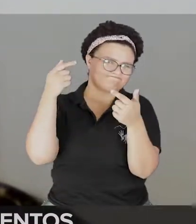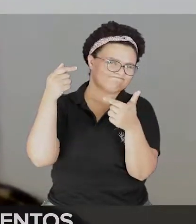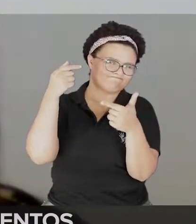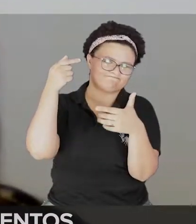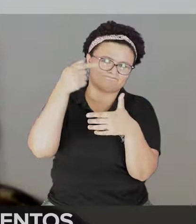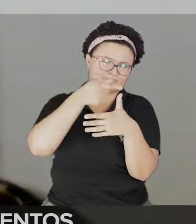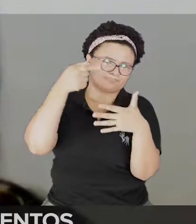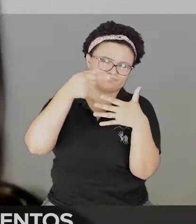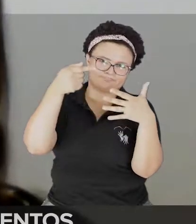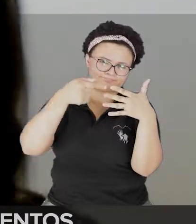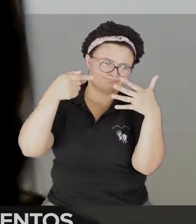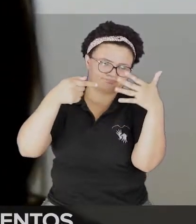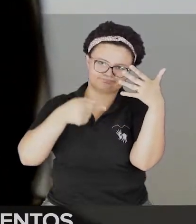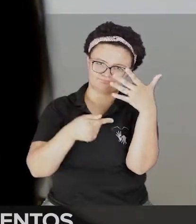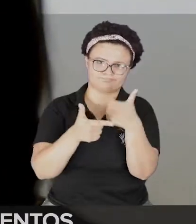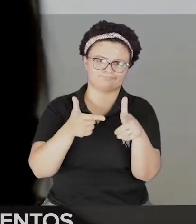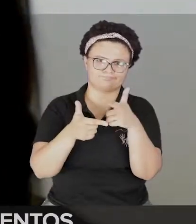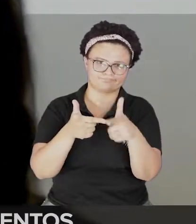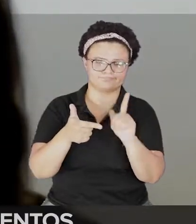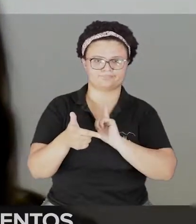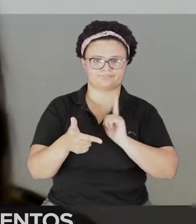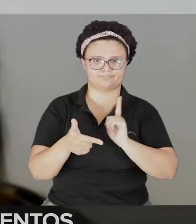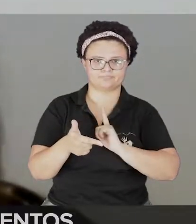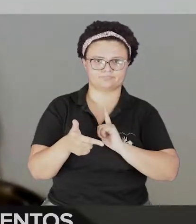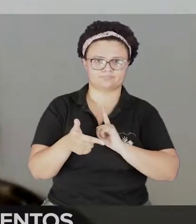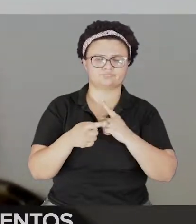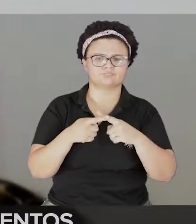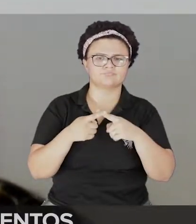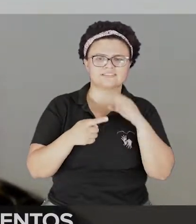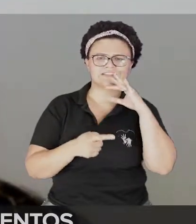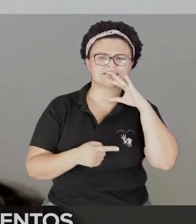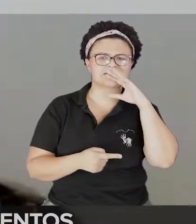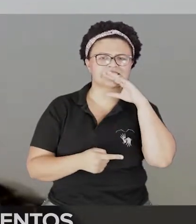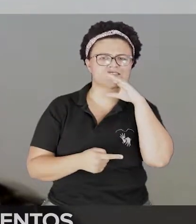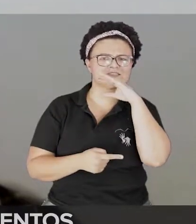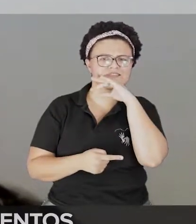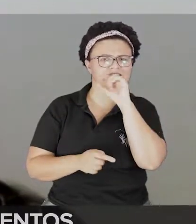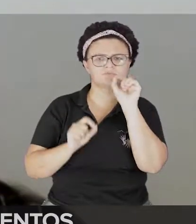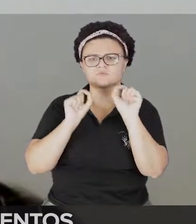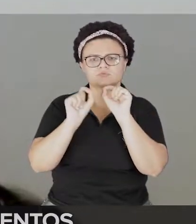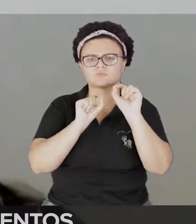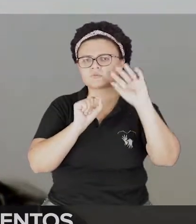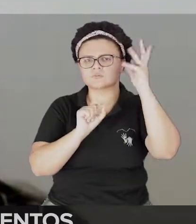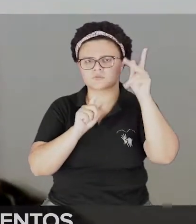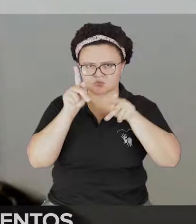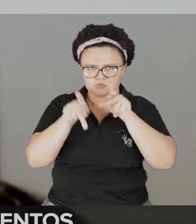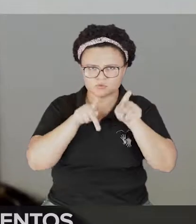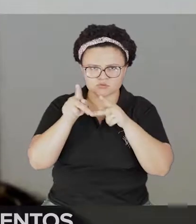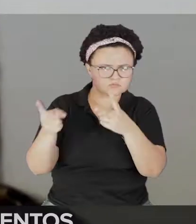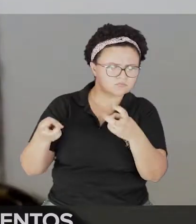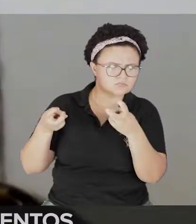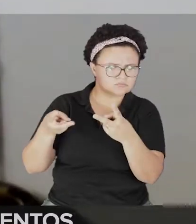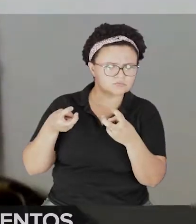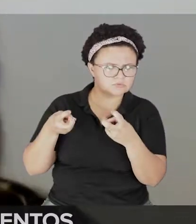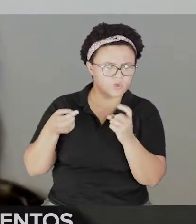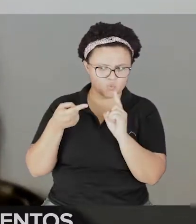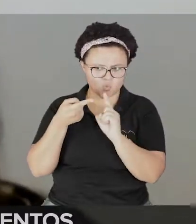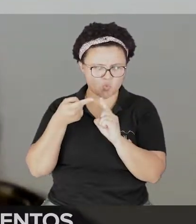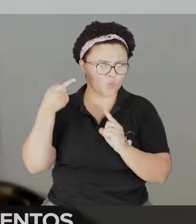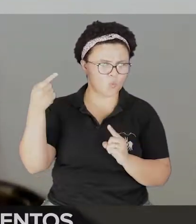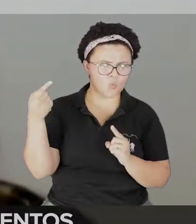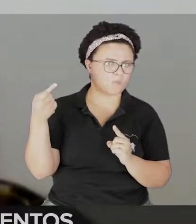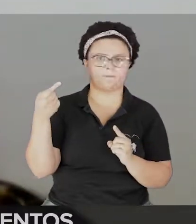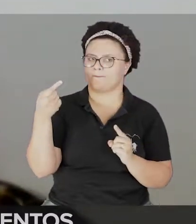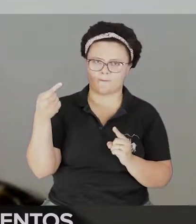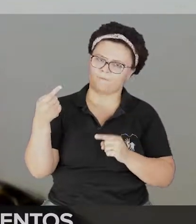o clima na sua região. Não dá para associar esse aquecimento observado, sentido pela população, apenas a um fator. Mas,